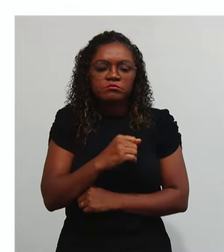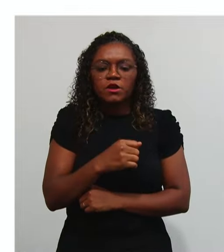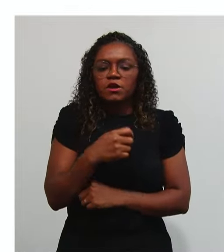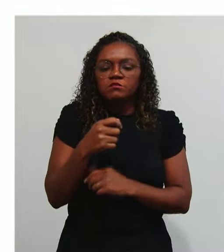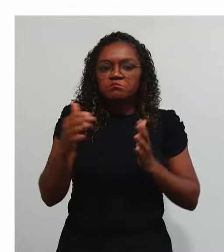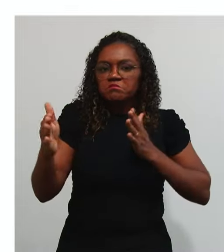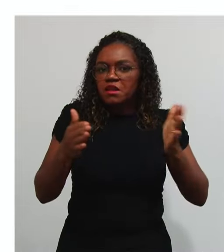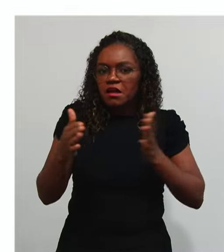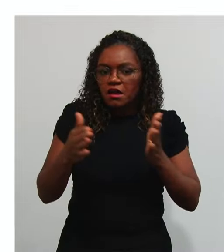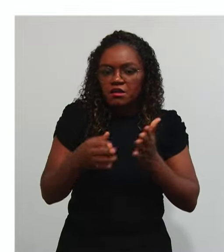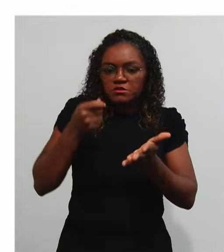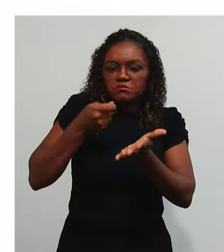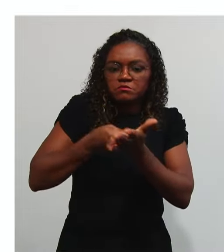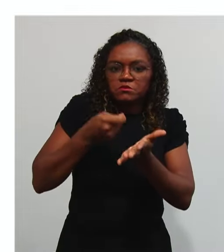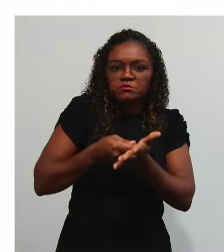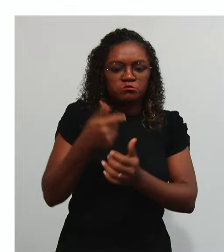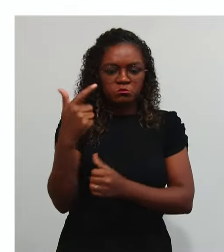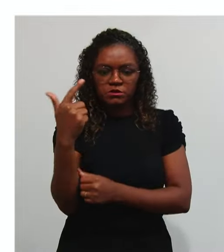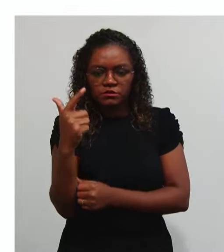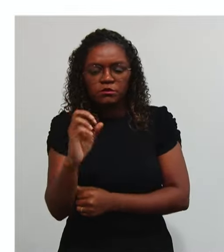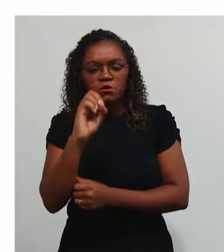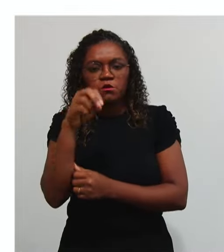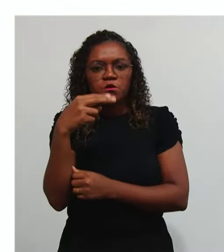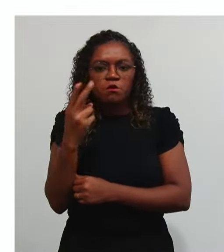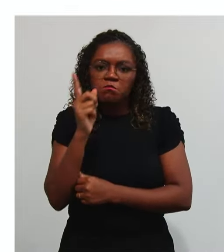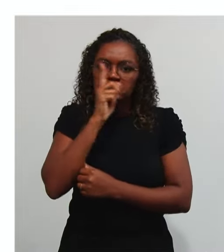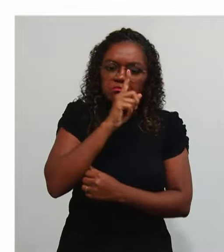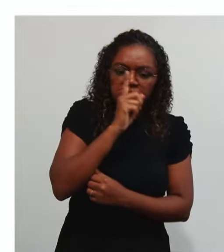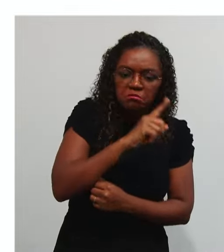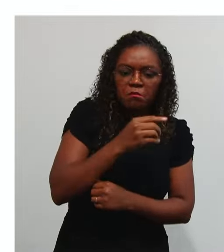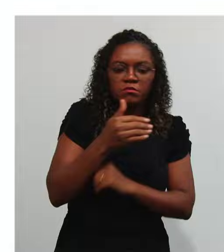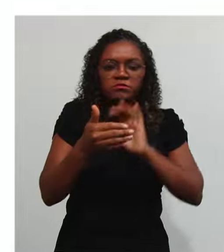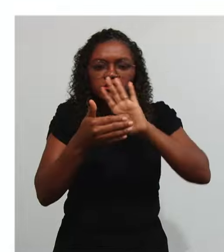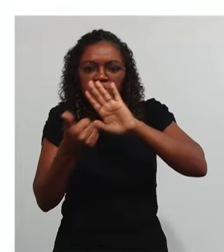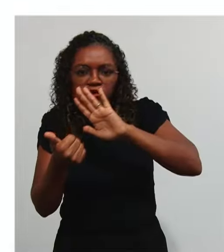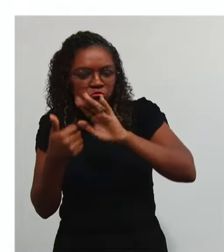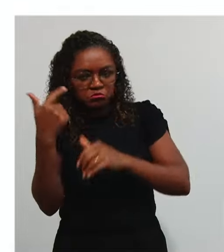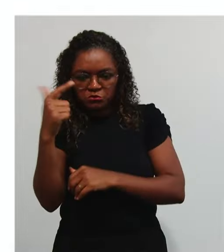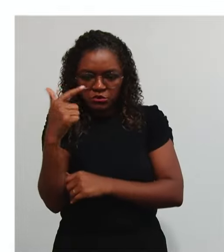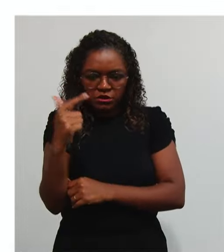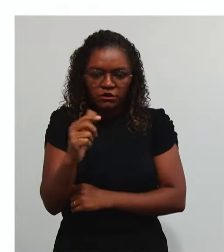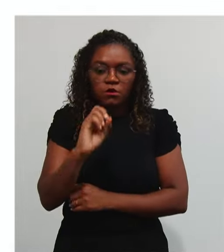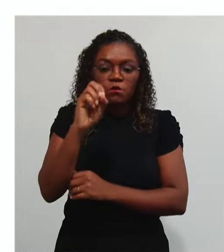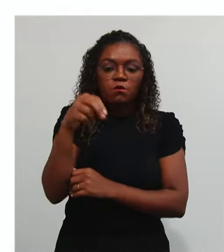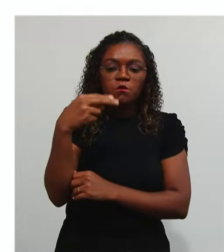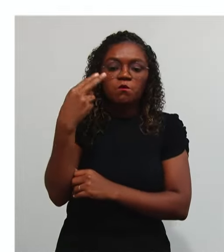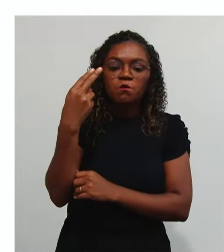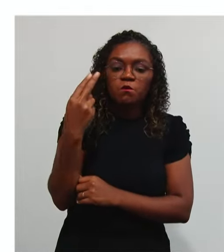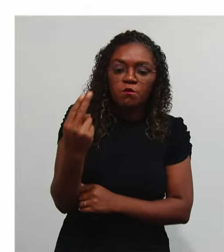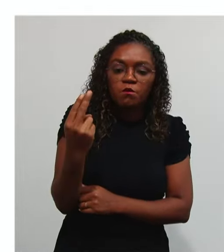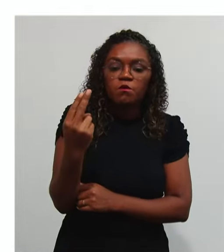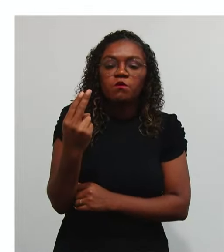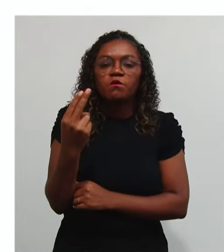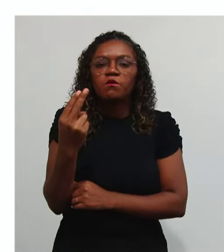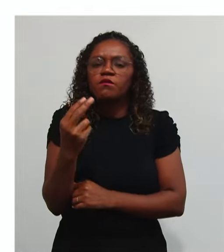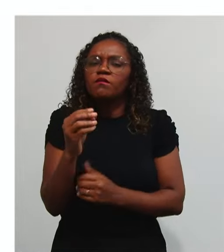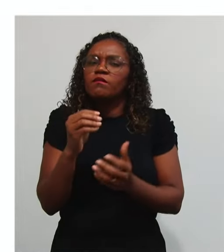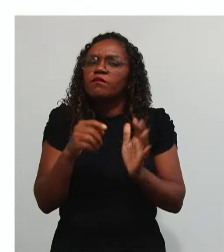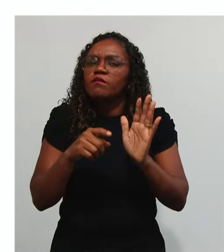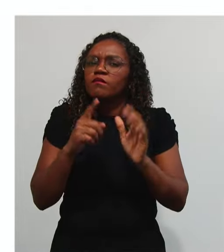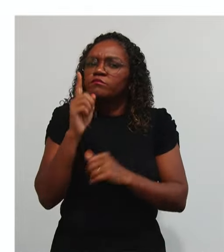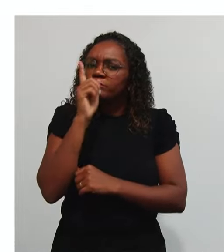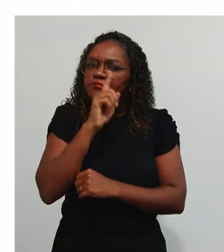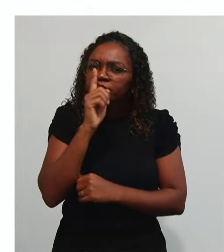Ou outra irregularidade Que resulte Em dano Ao erário Público Então eu chamo